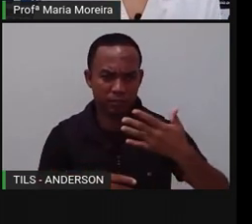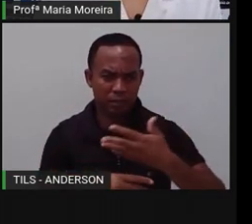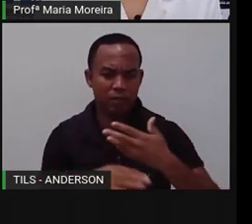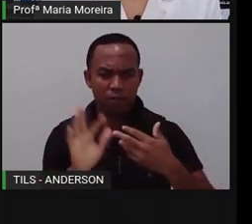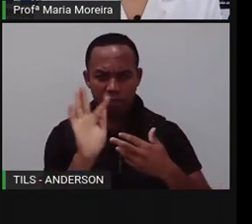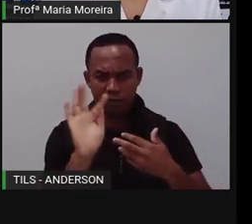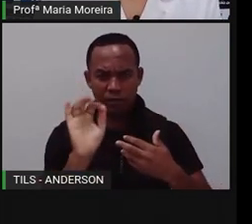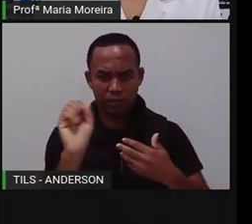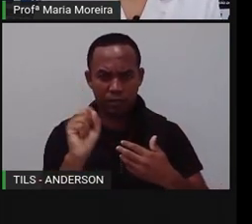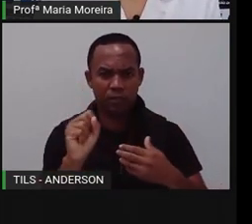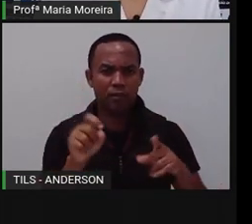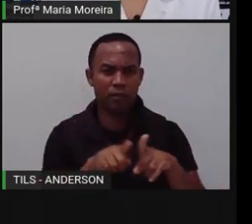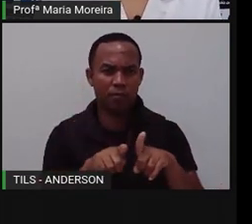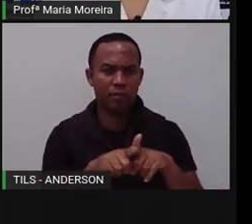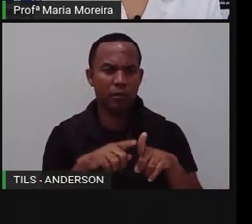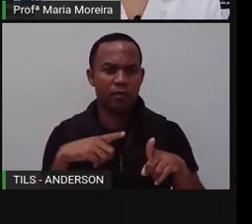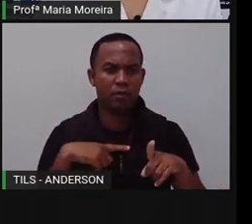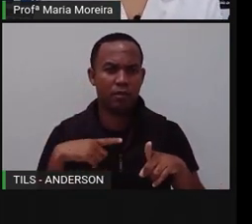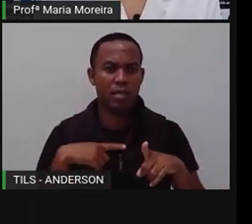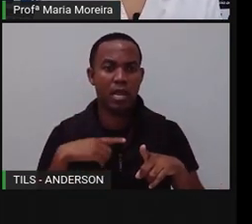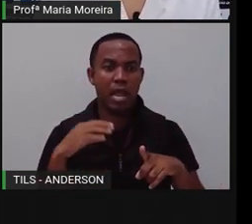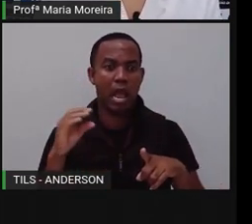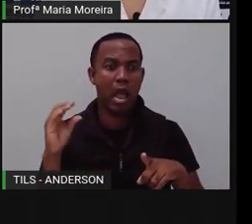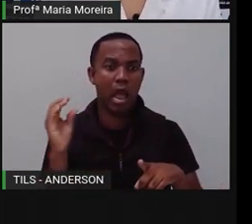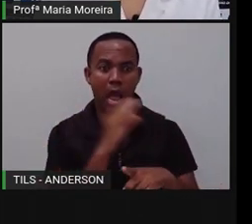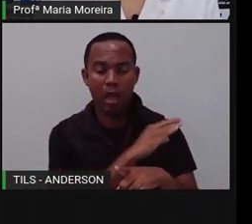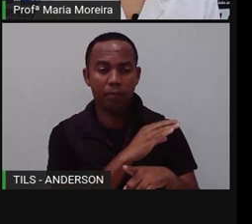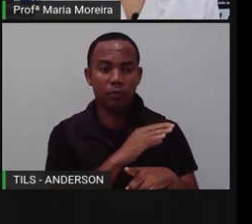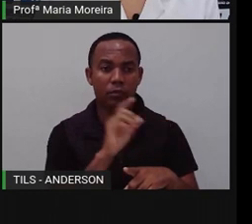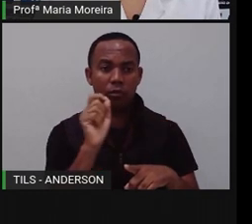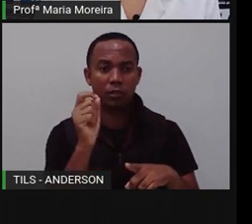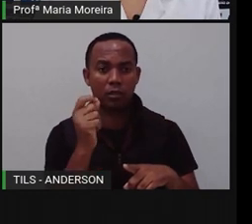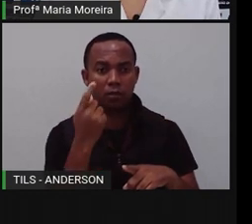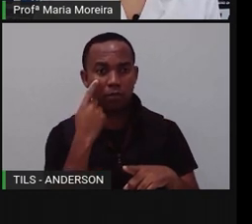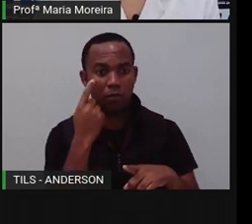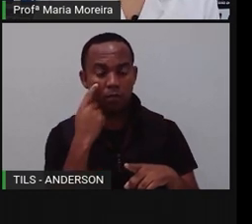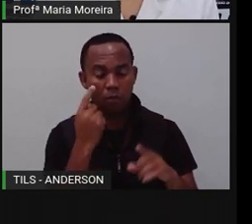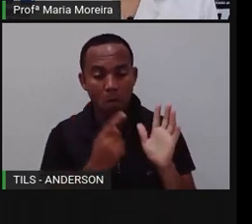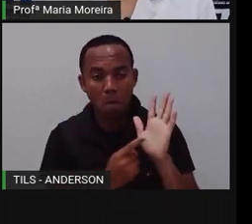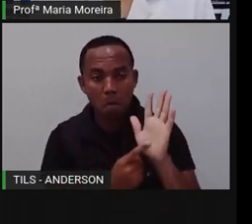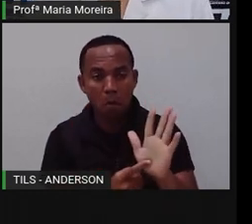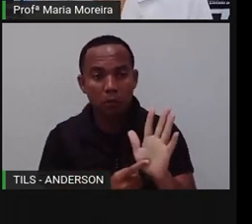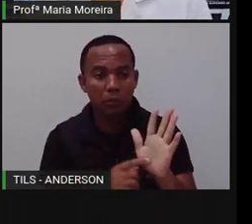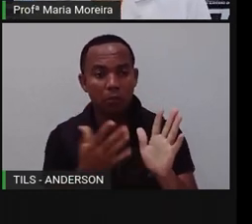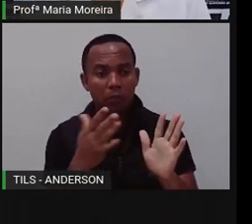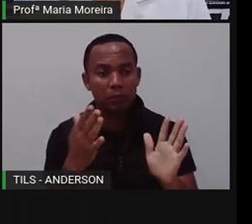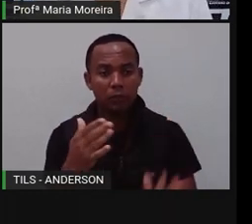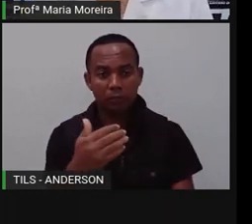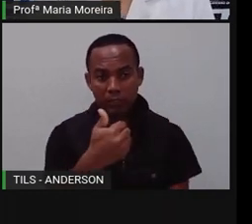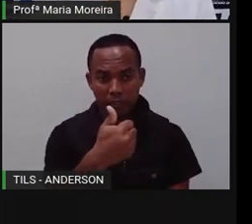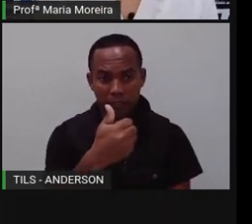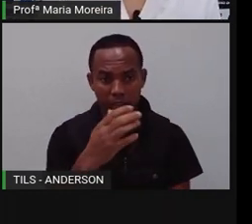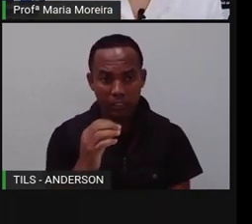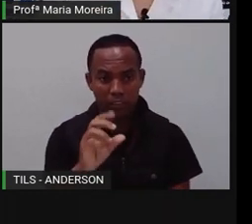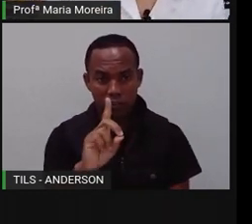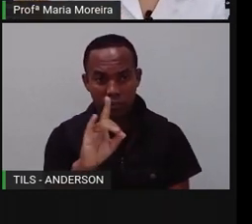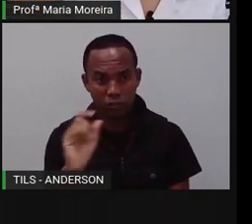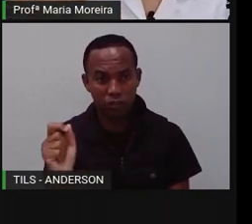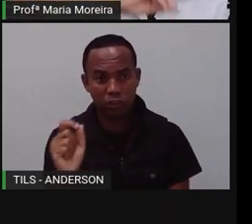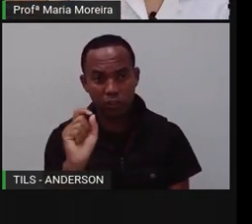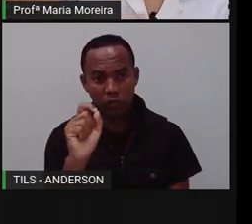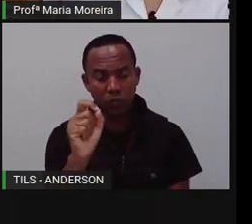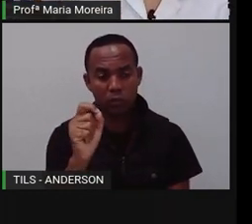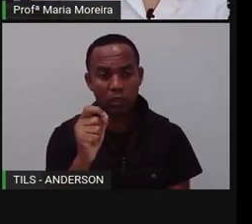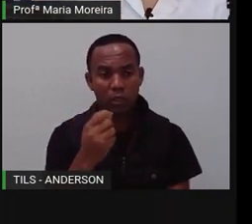Ele possui um desenvolvimento rápido, né? Demorando, desculpa, cerca de 10 dias para atingir a fase adulta. Então